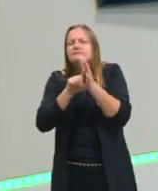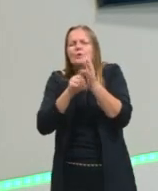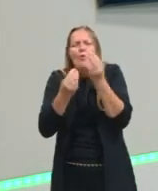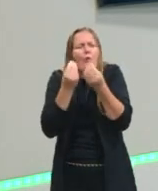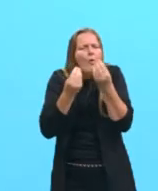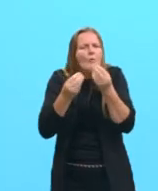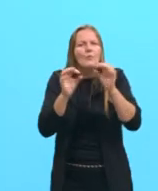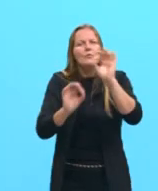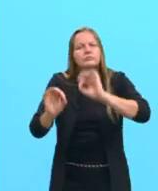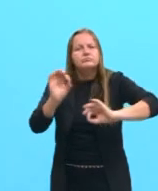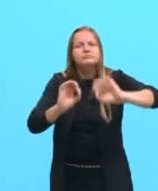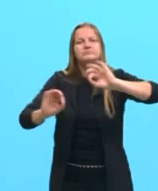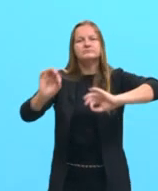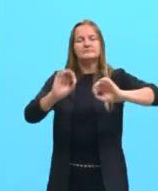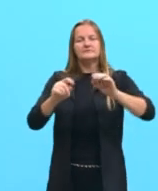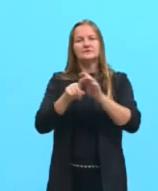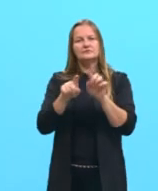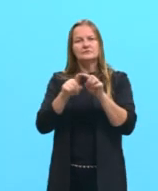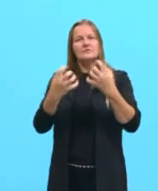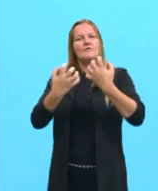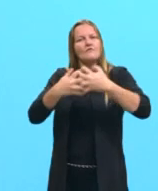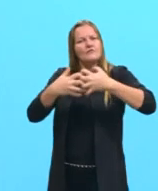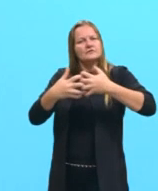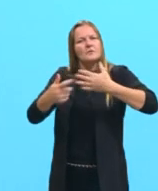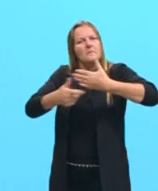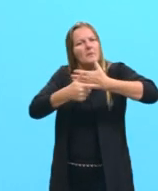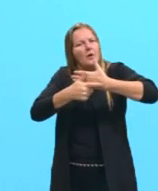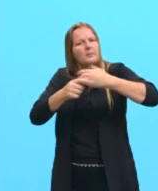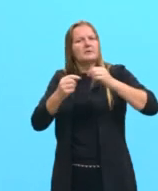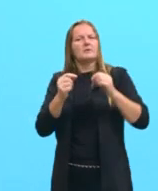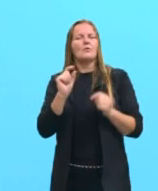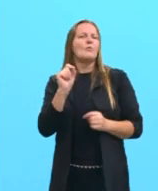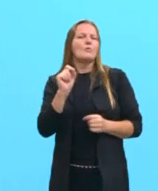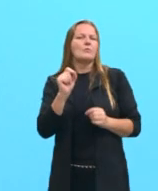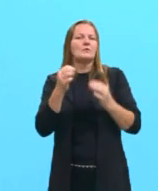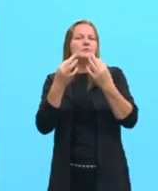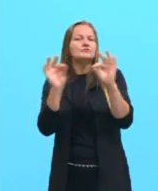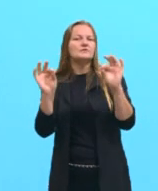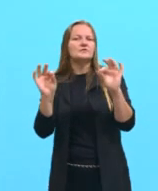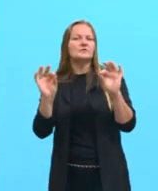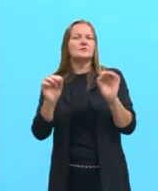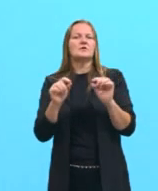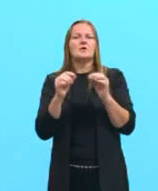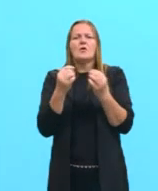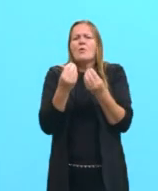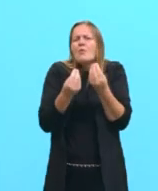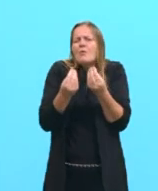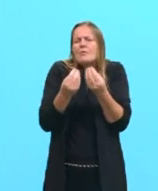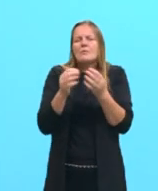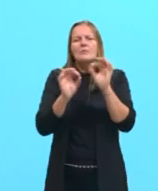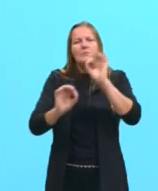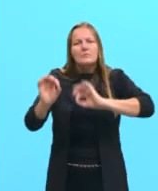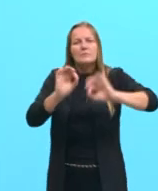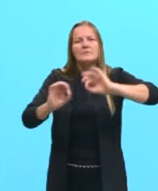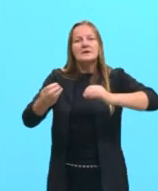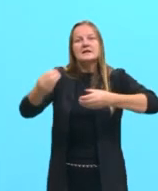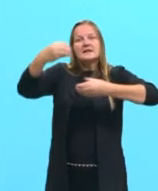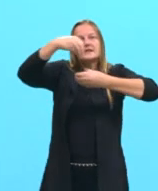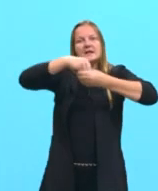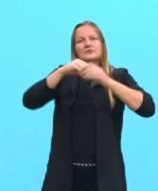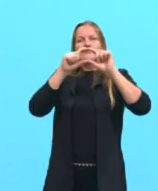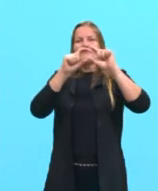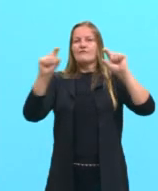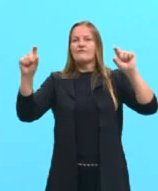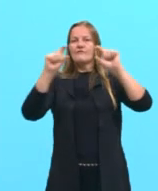se organizam em funções sintáticas. O que que é isso? Como é que elas passam a, dentro de uma